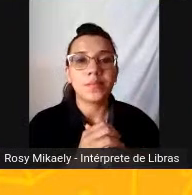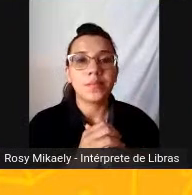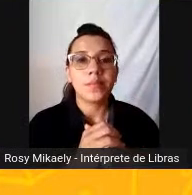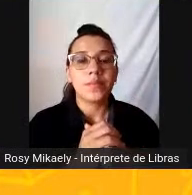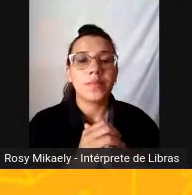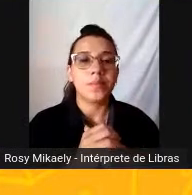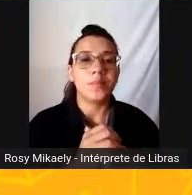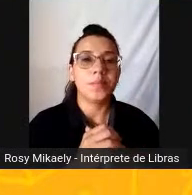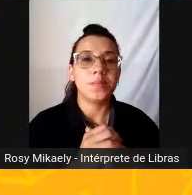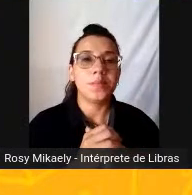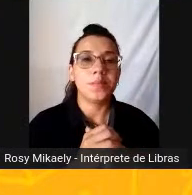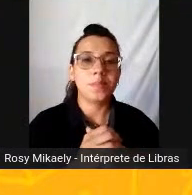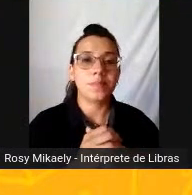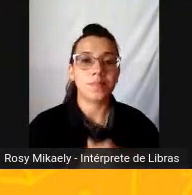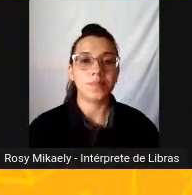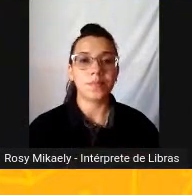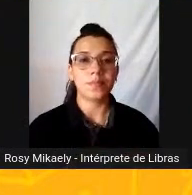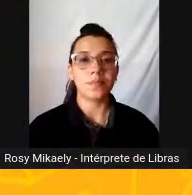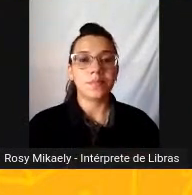Desabafo Próximo texto